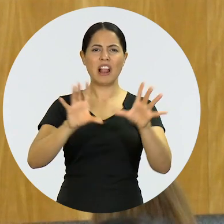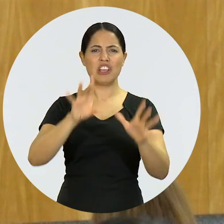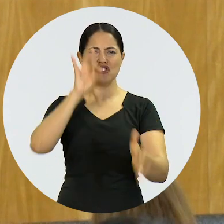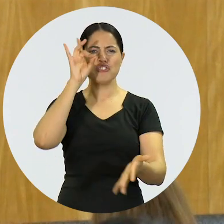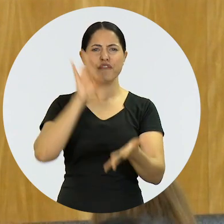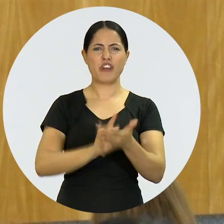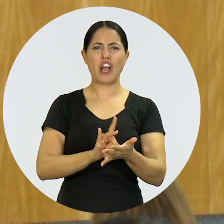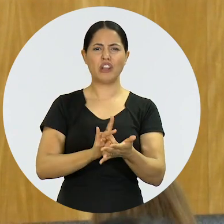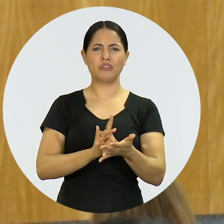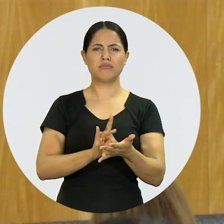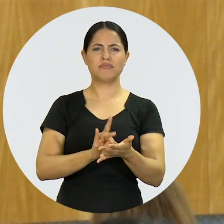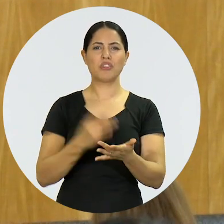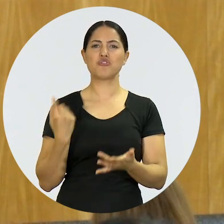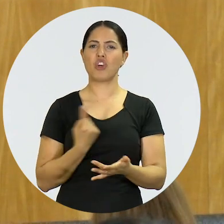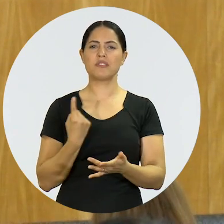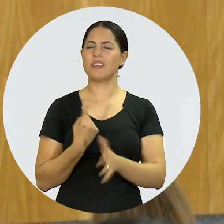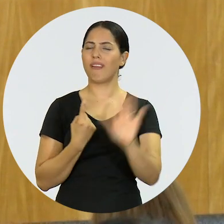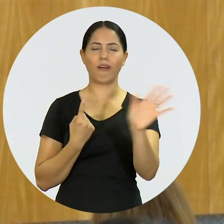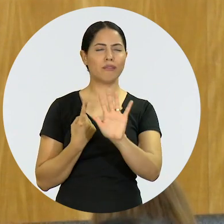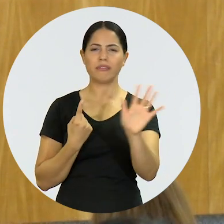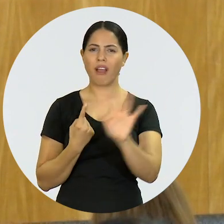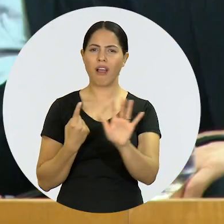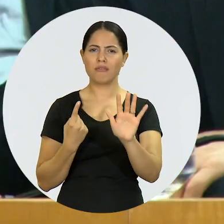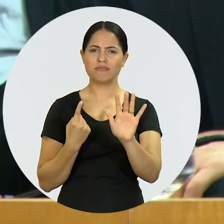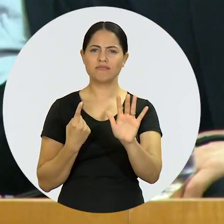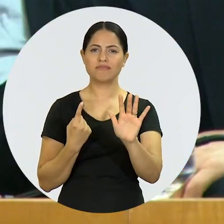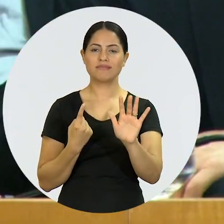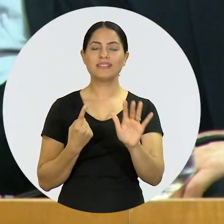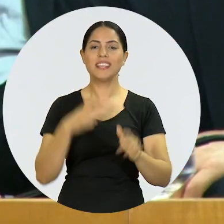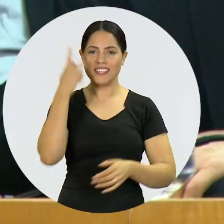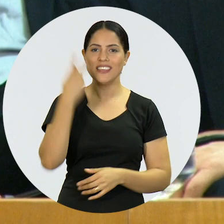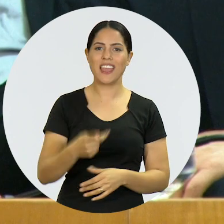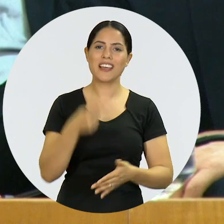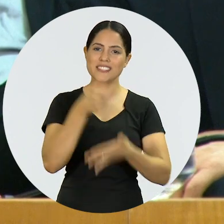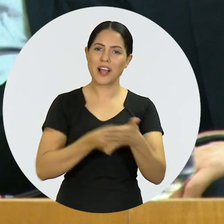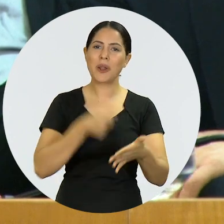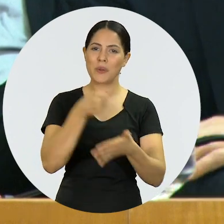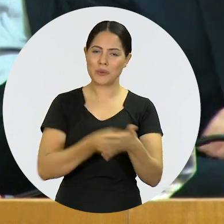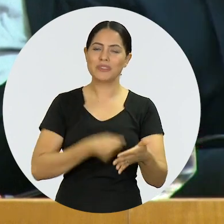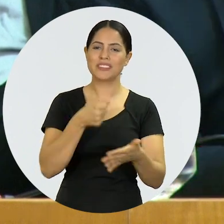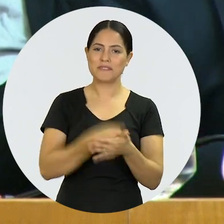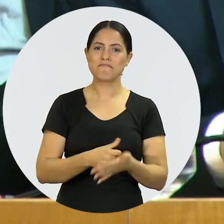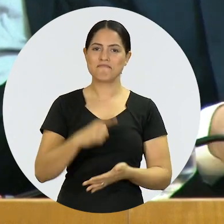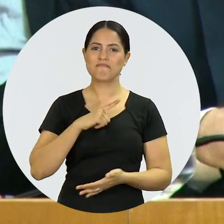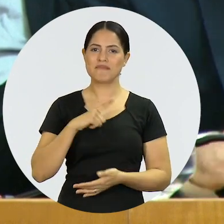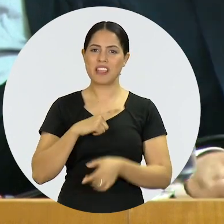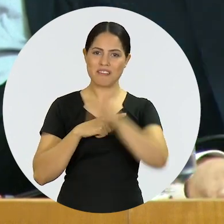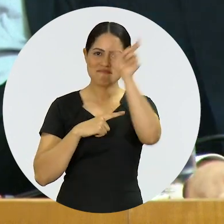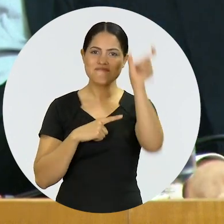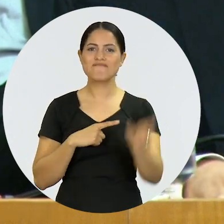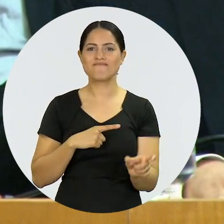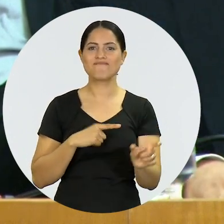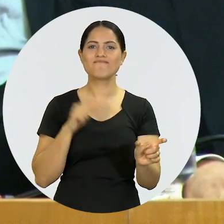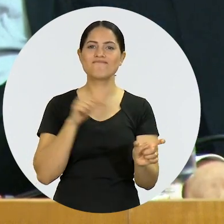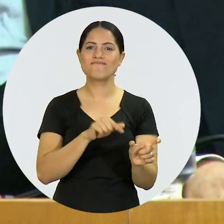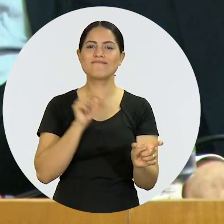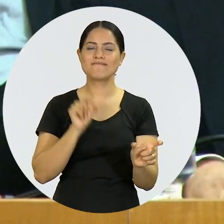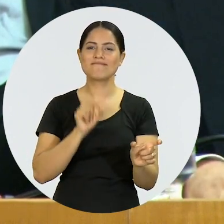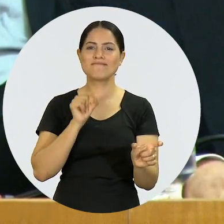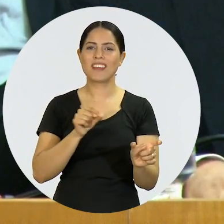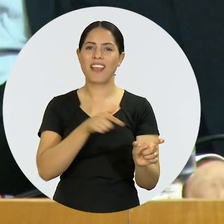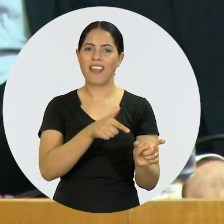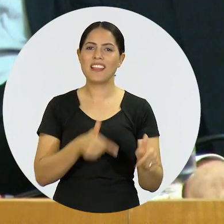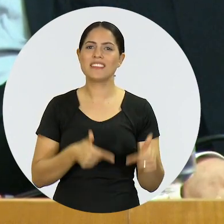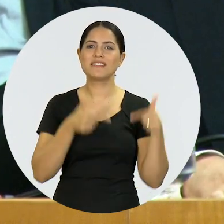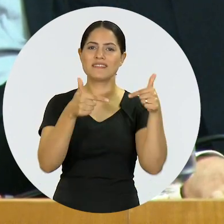de fatos solitários, nunca. E essa luta, essa luta, ela não existiria